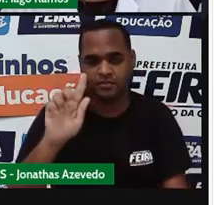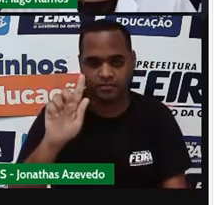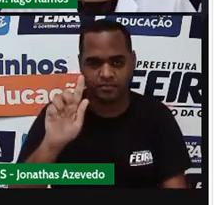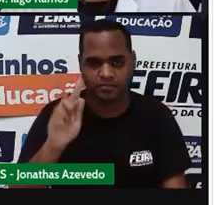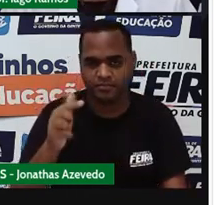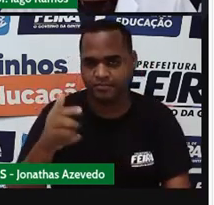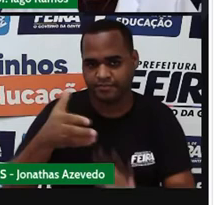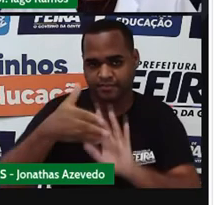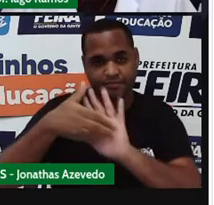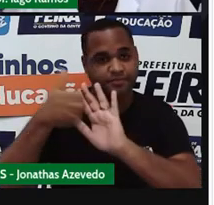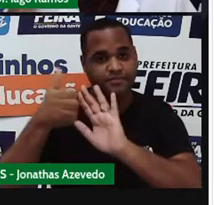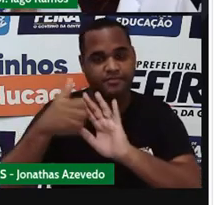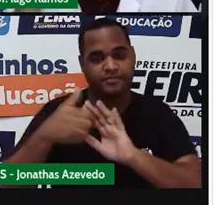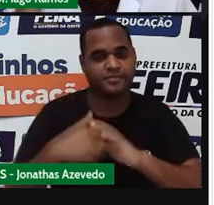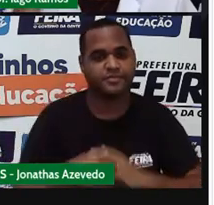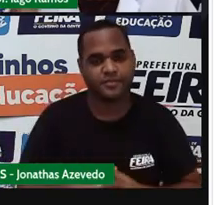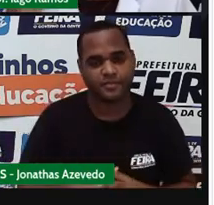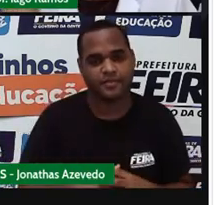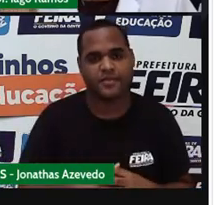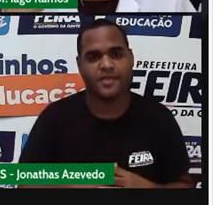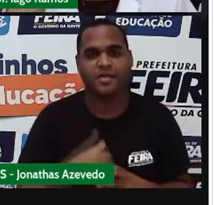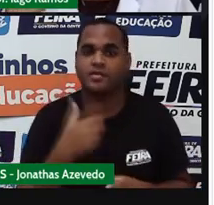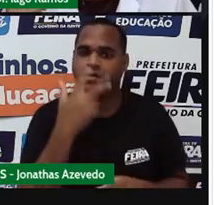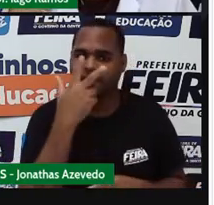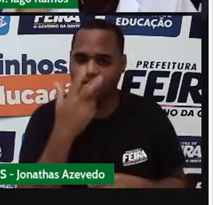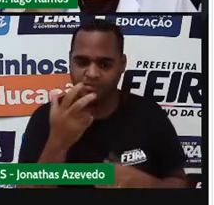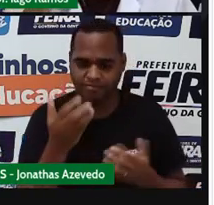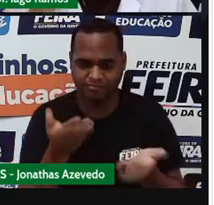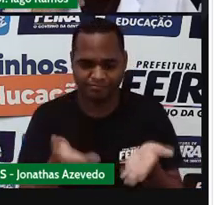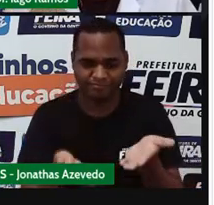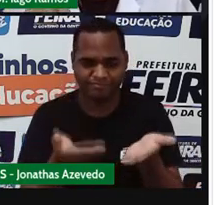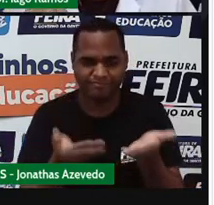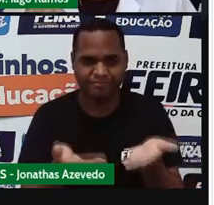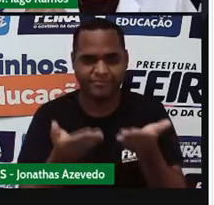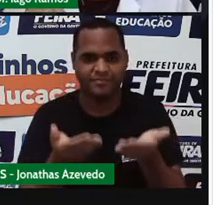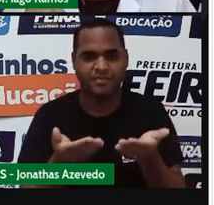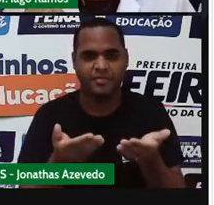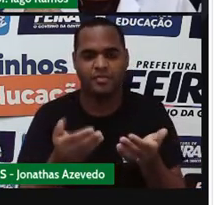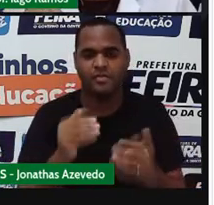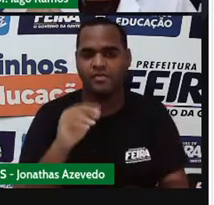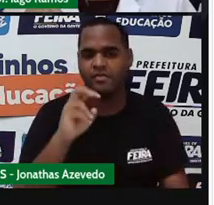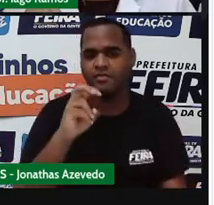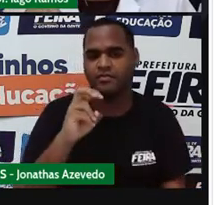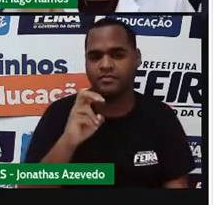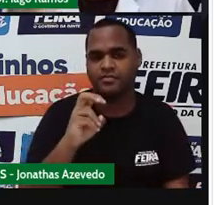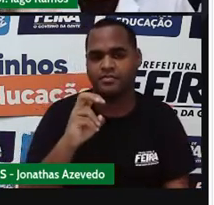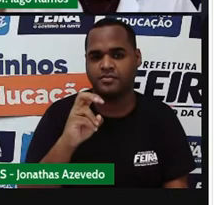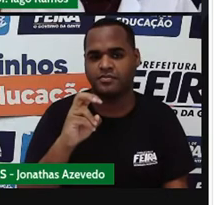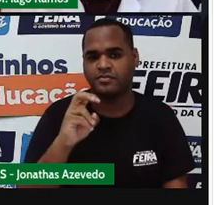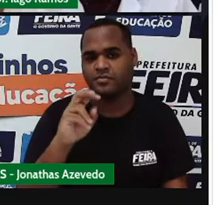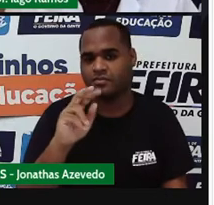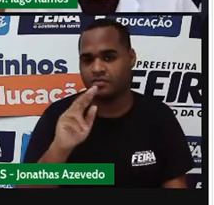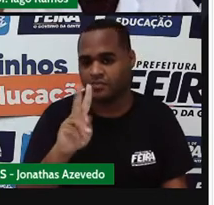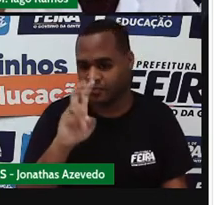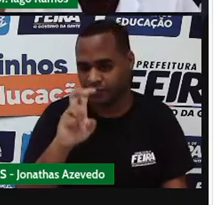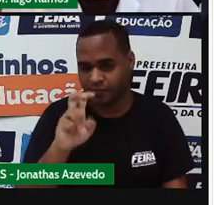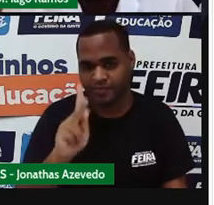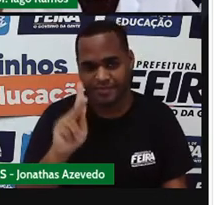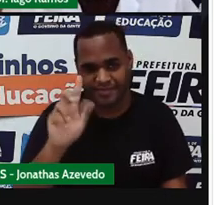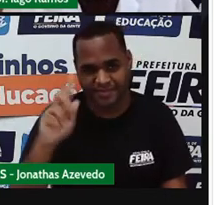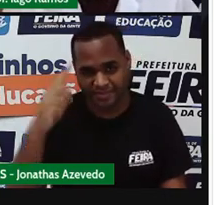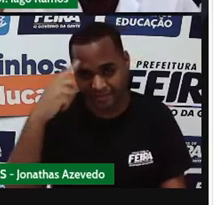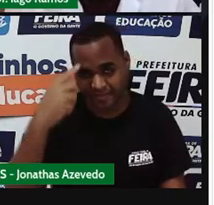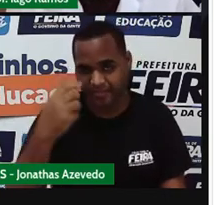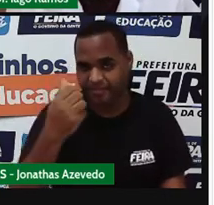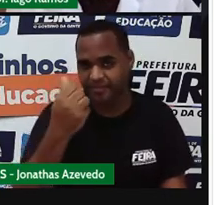é que vai acontecer? Vai desequilibrar. Se eu tirar 5 quilos ali, o é que vai acontecer? O de 13, o